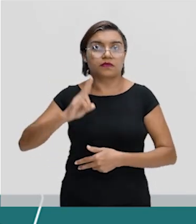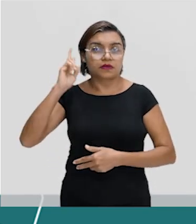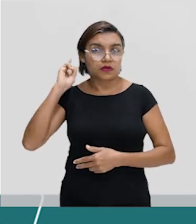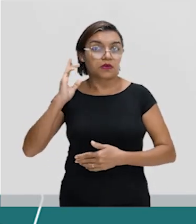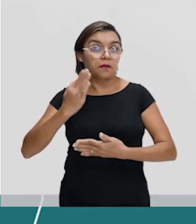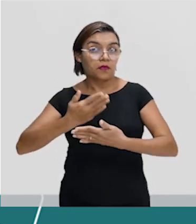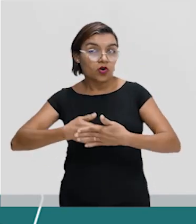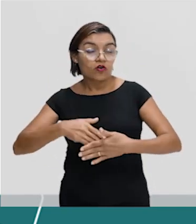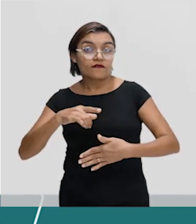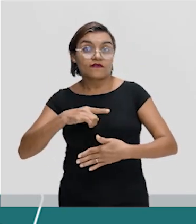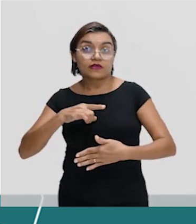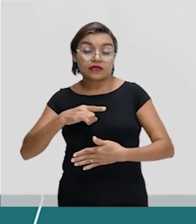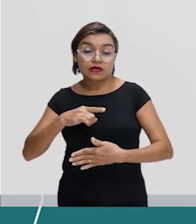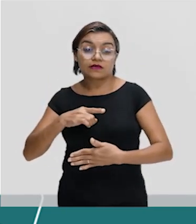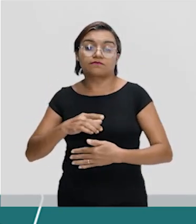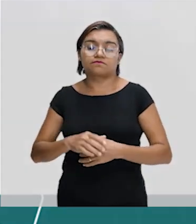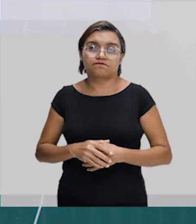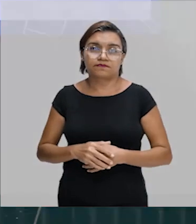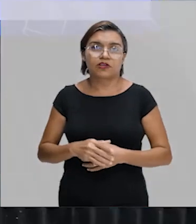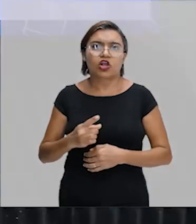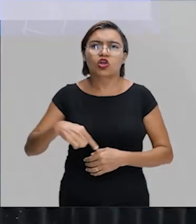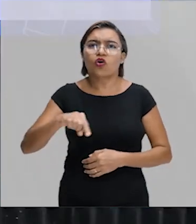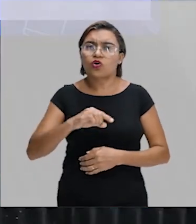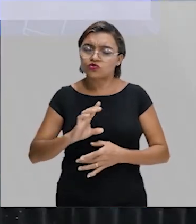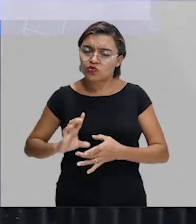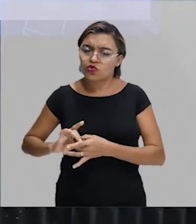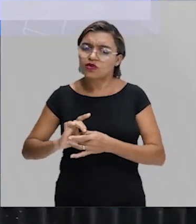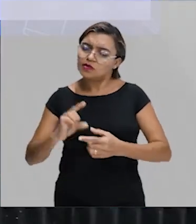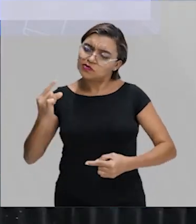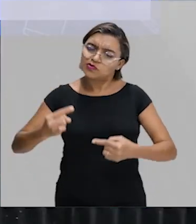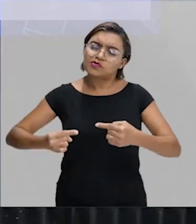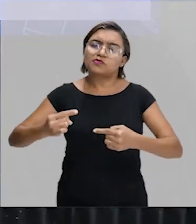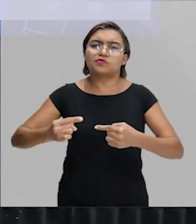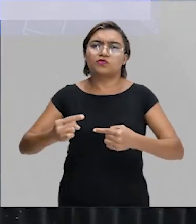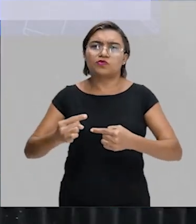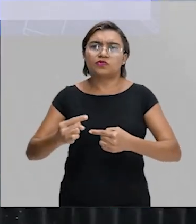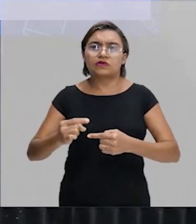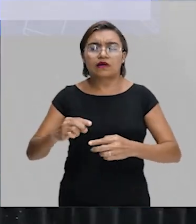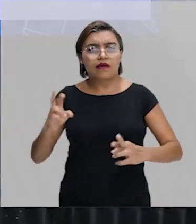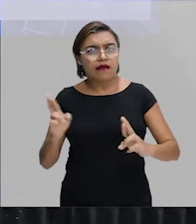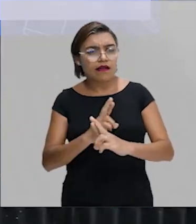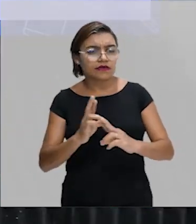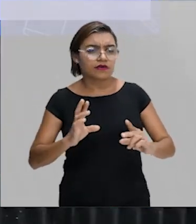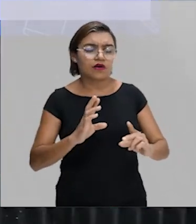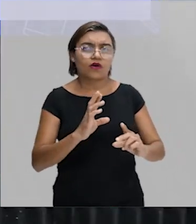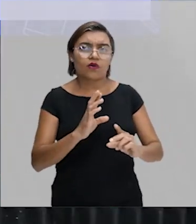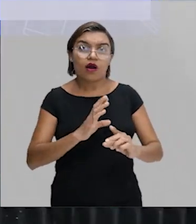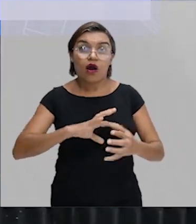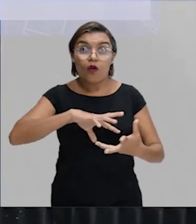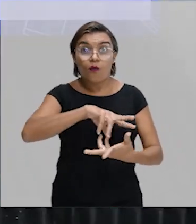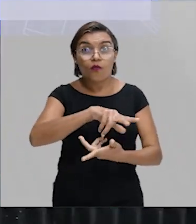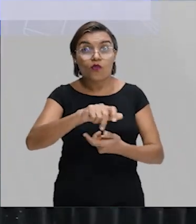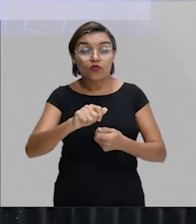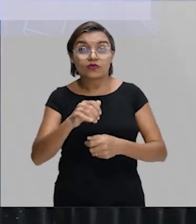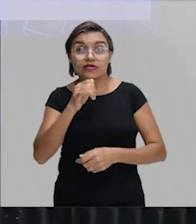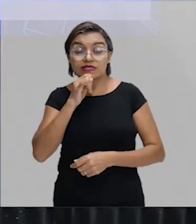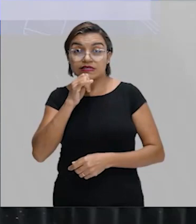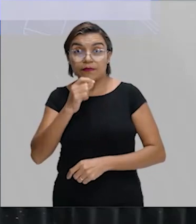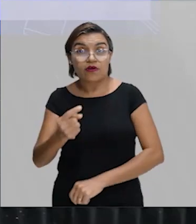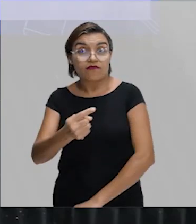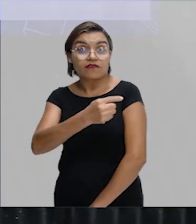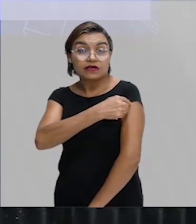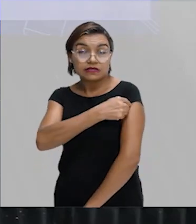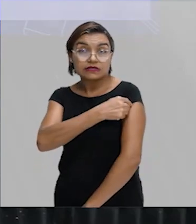estamos em um contexto de disputas em relação ao mundo, por exemplo, em relação à vacina, infelizmente,